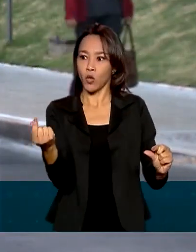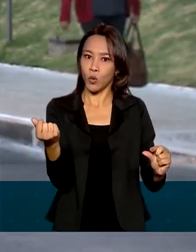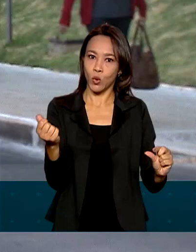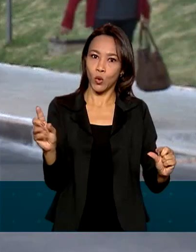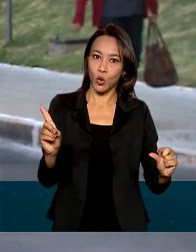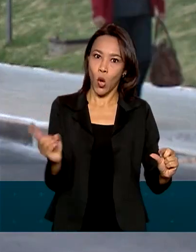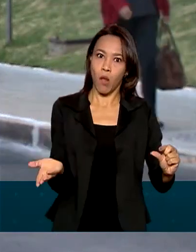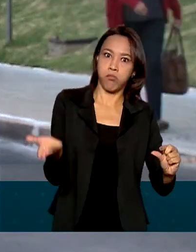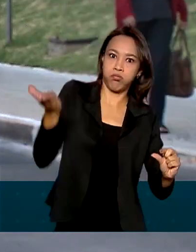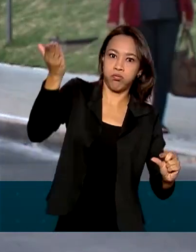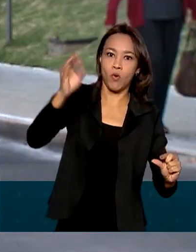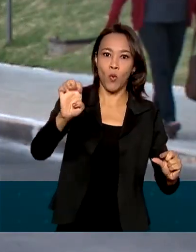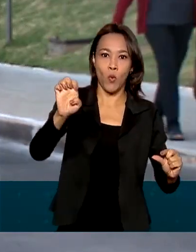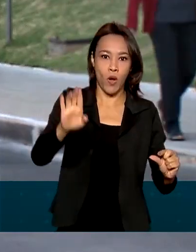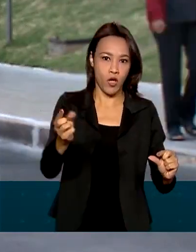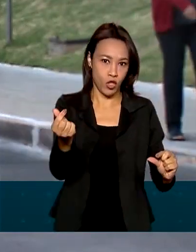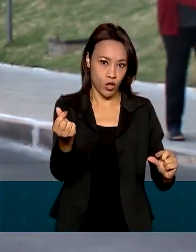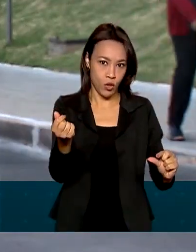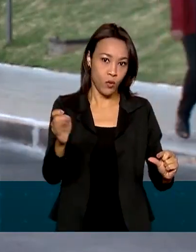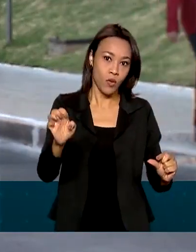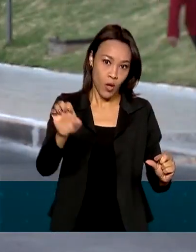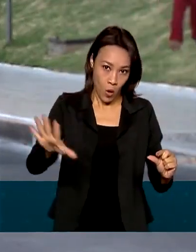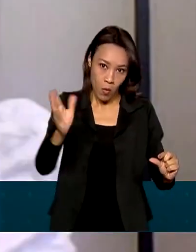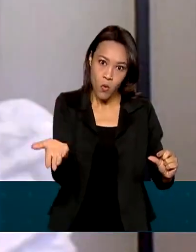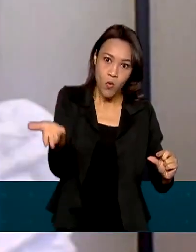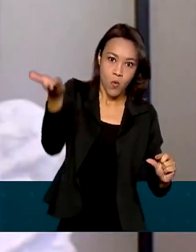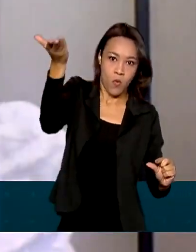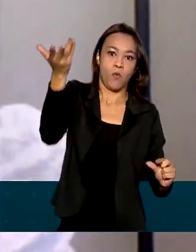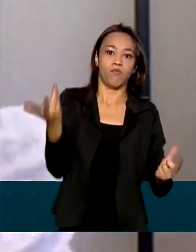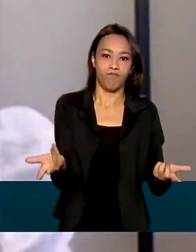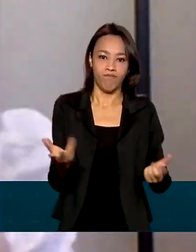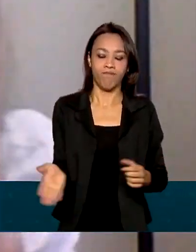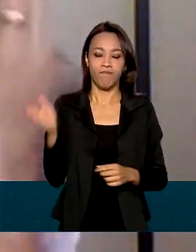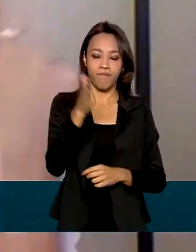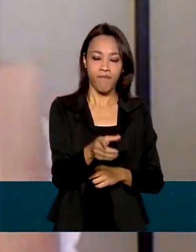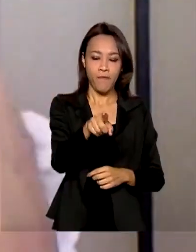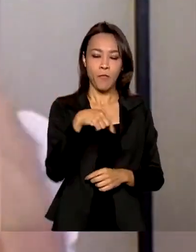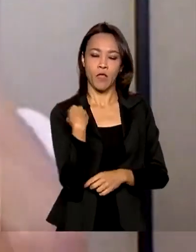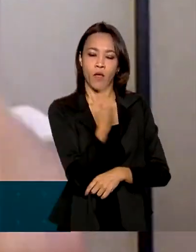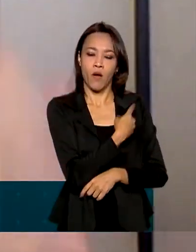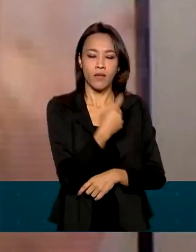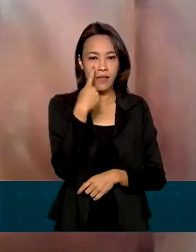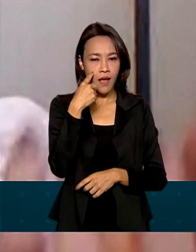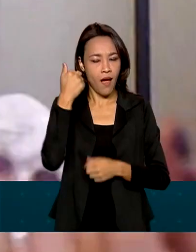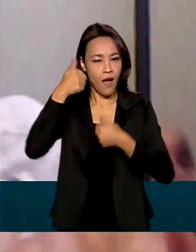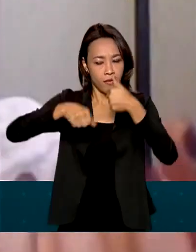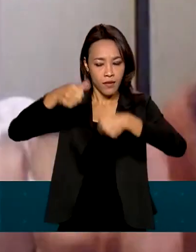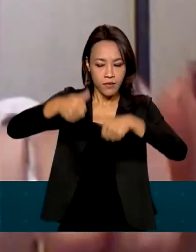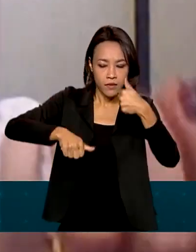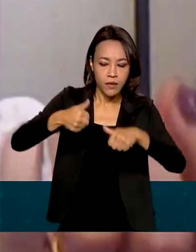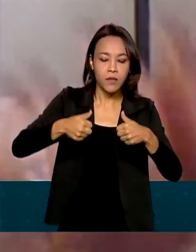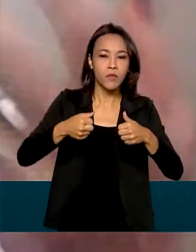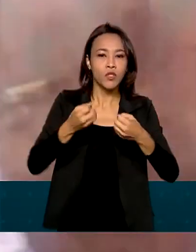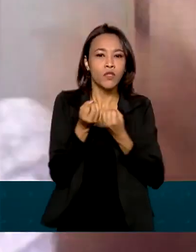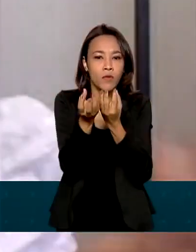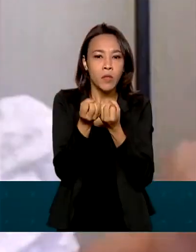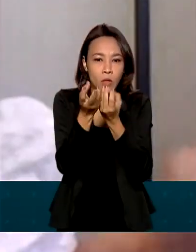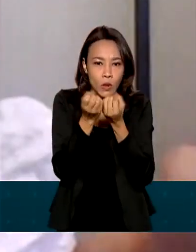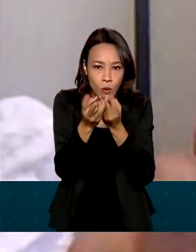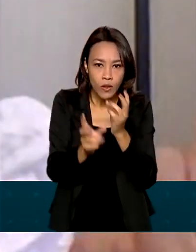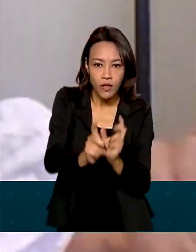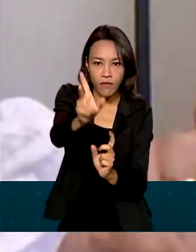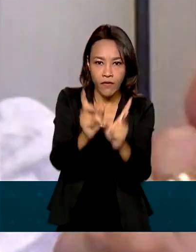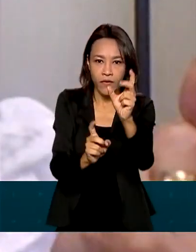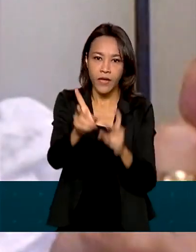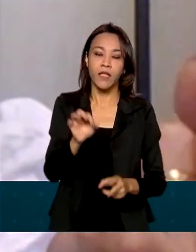qualidade das frutas, além da demanda externa aquecida. Nós analisamos dados da comercialização em nove